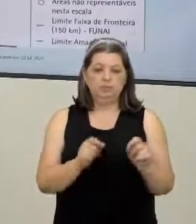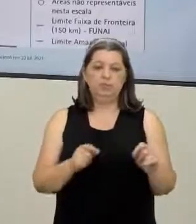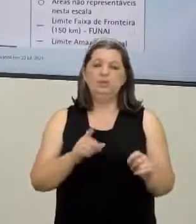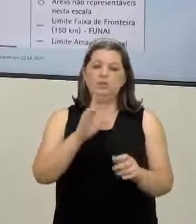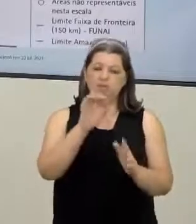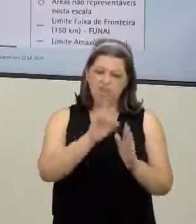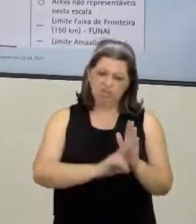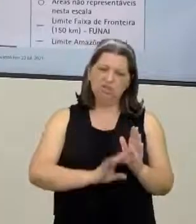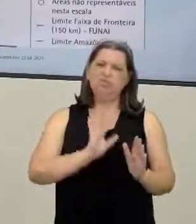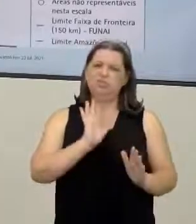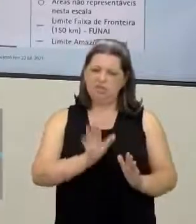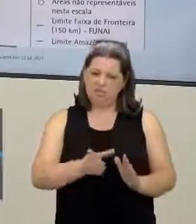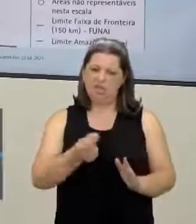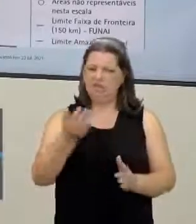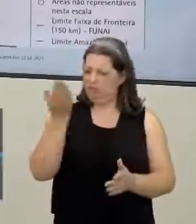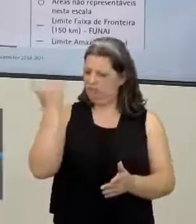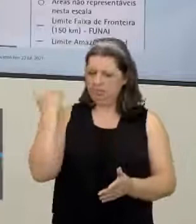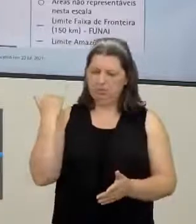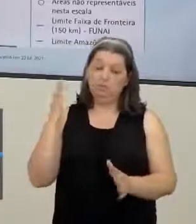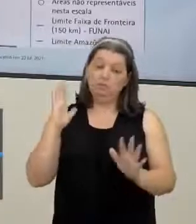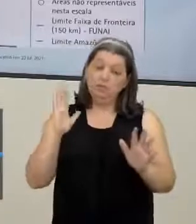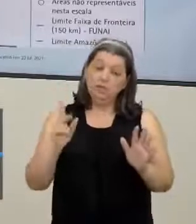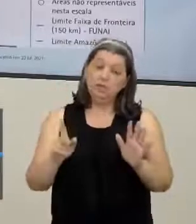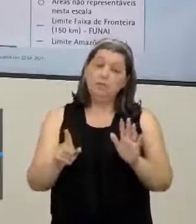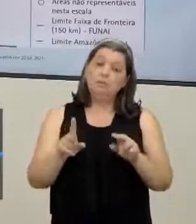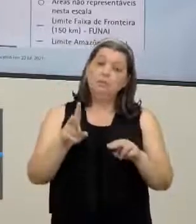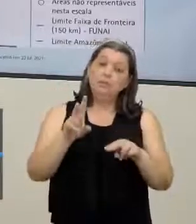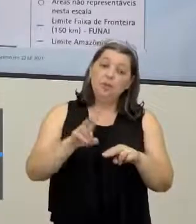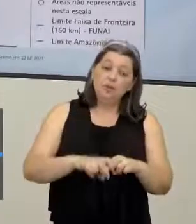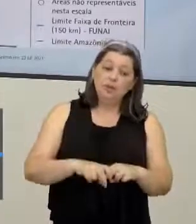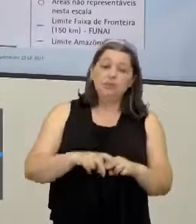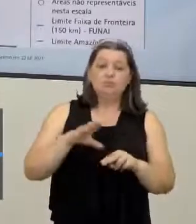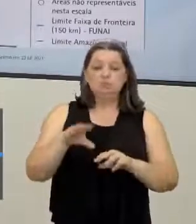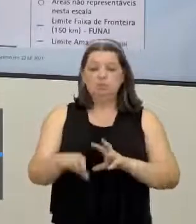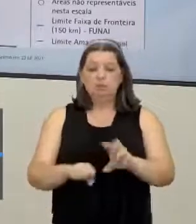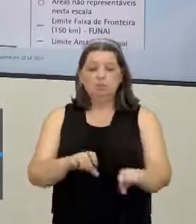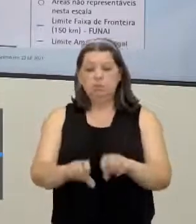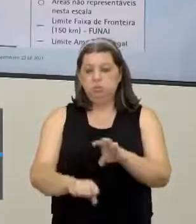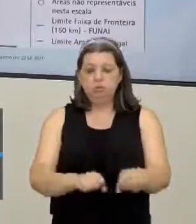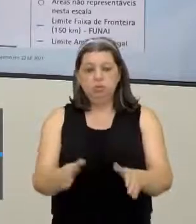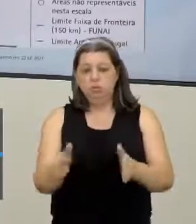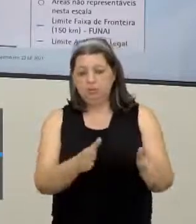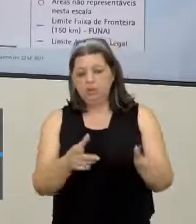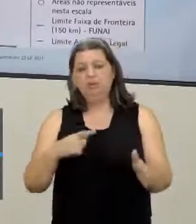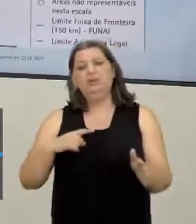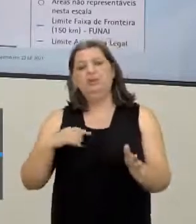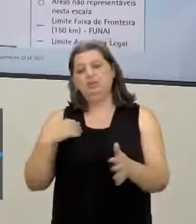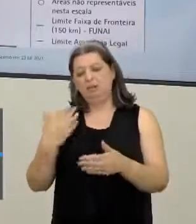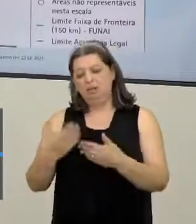deles Bem antes Mas logicamente Por ocasião da colonização Tem todo esse processo burocrático Como eu falei